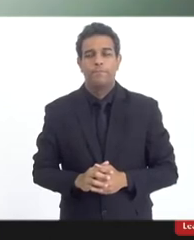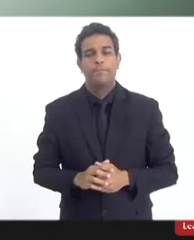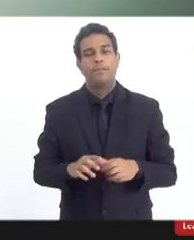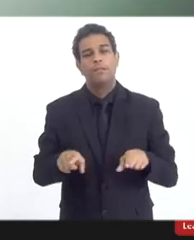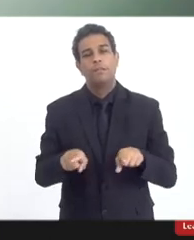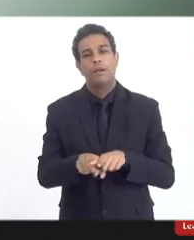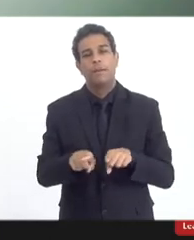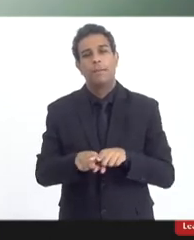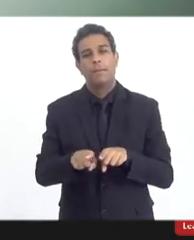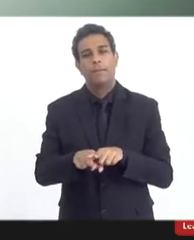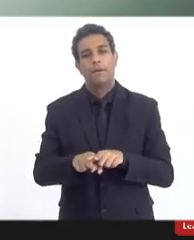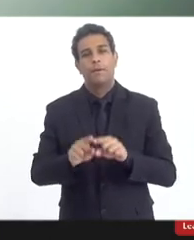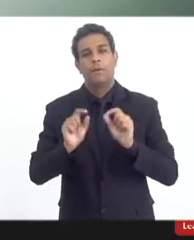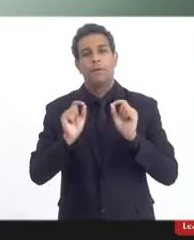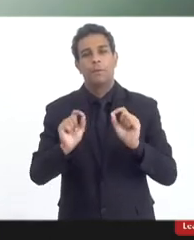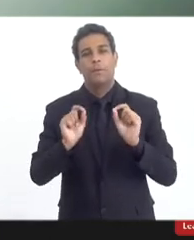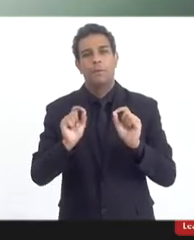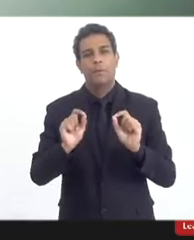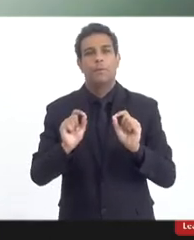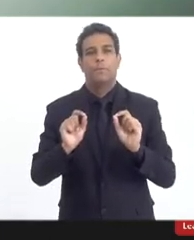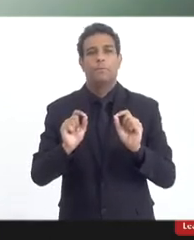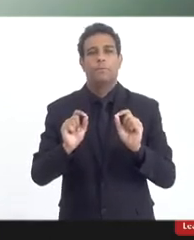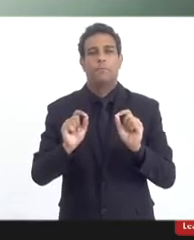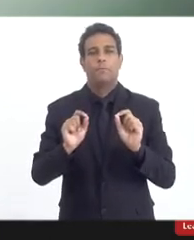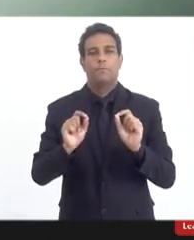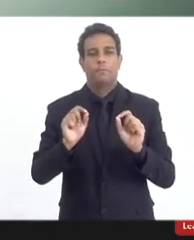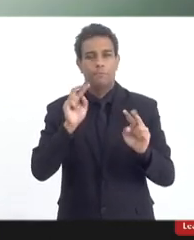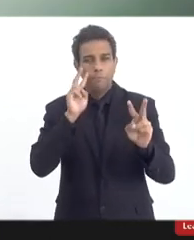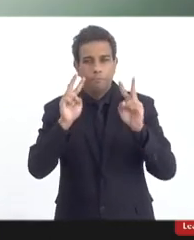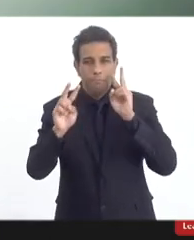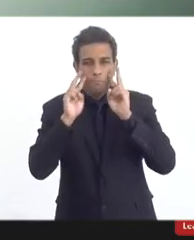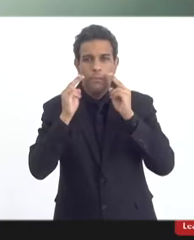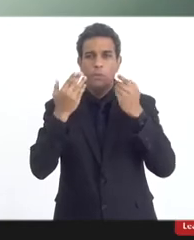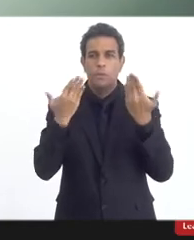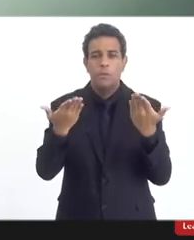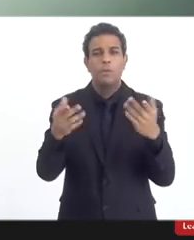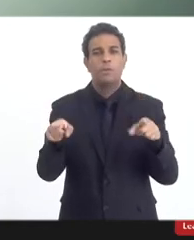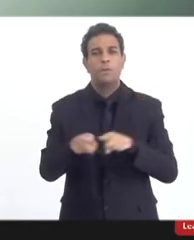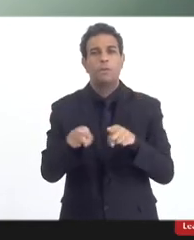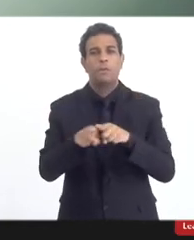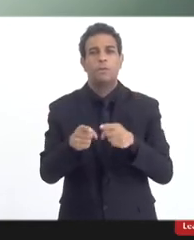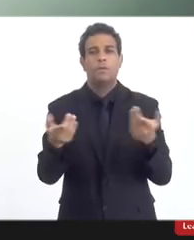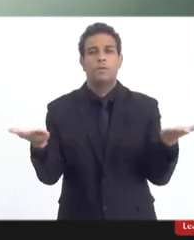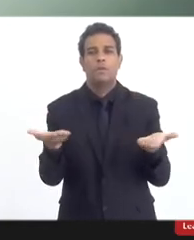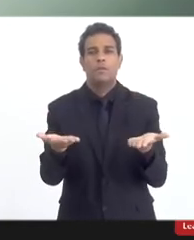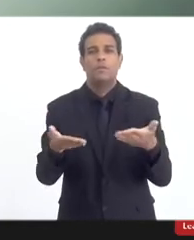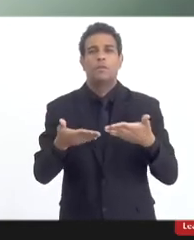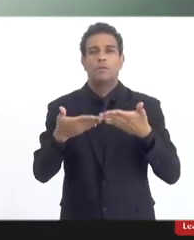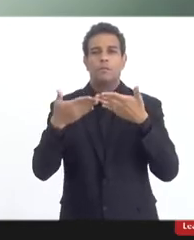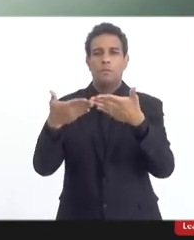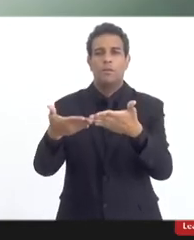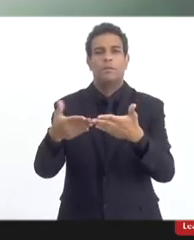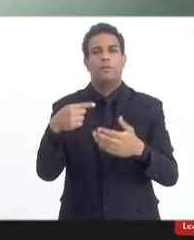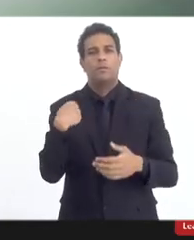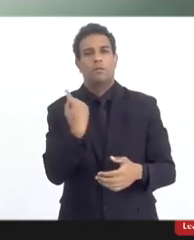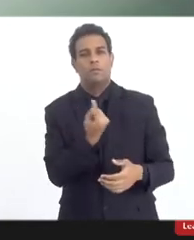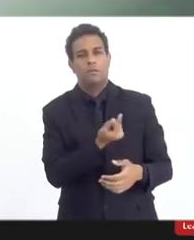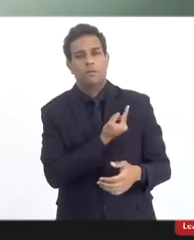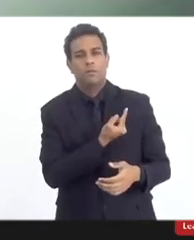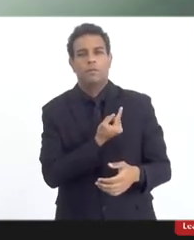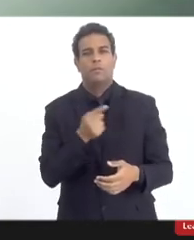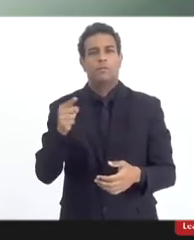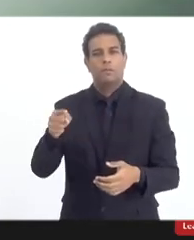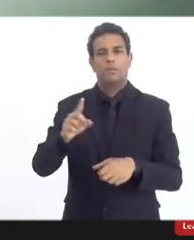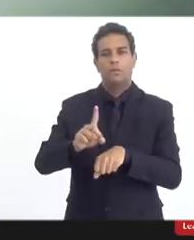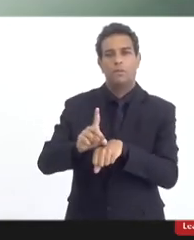conosco também e a Dolores Lima, então vou passar a palavra para o nosso